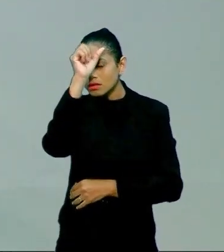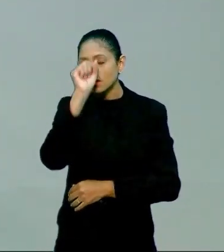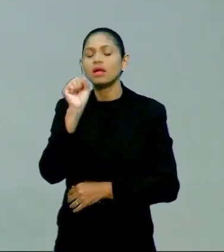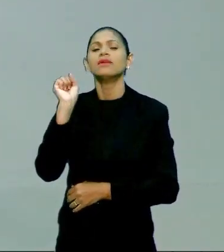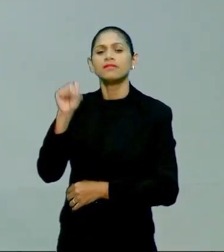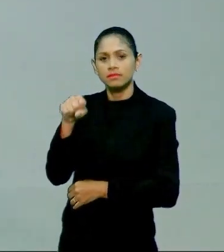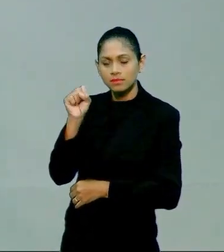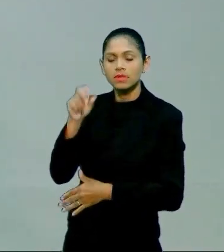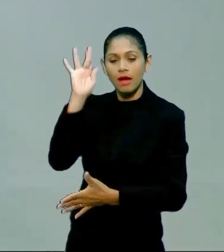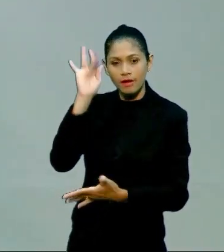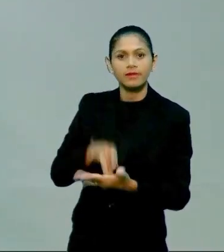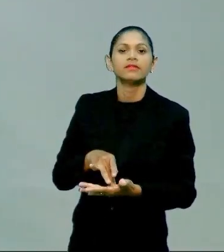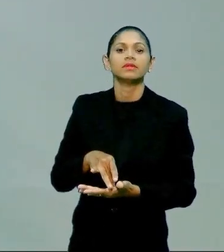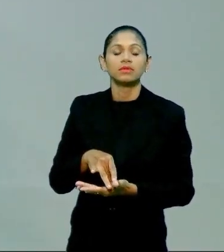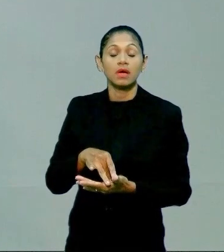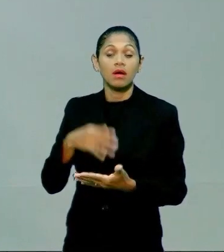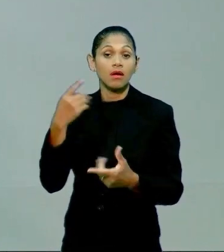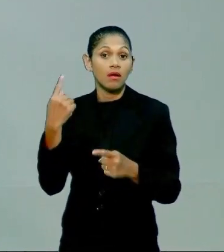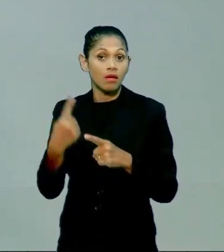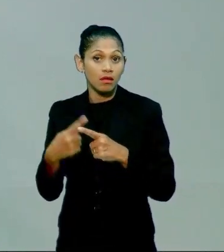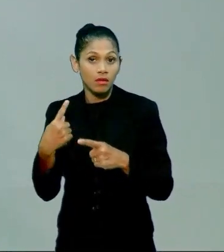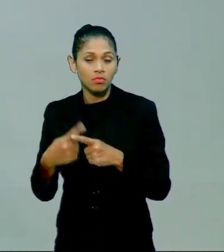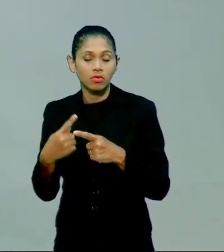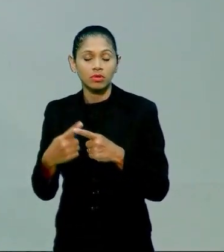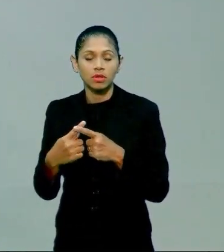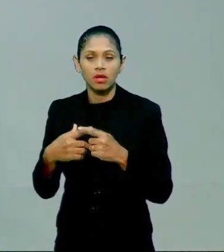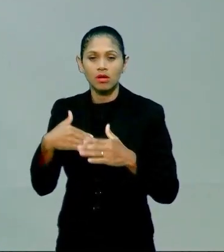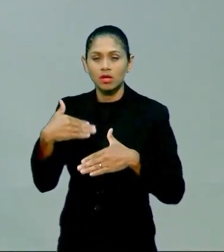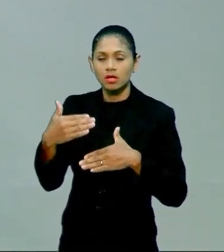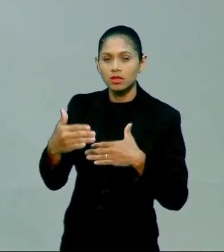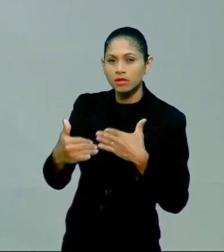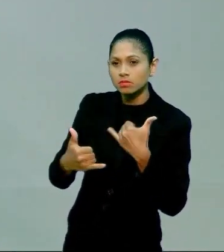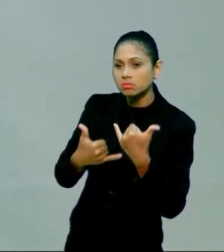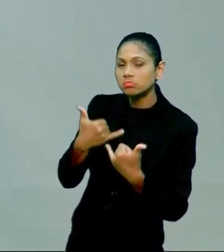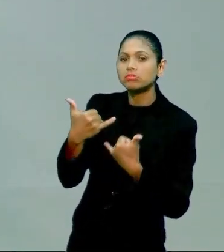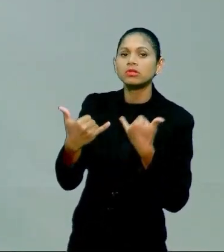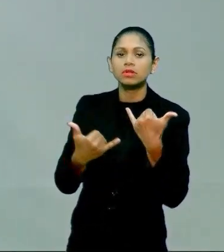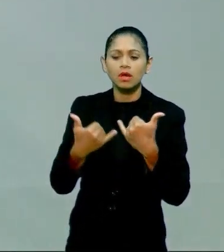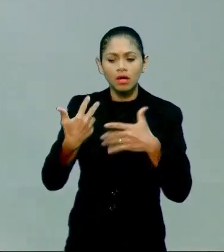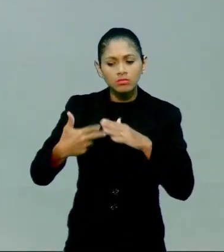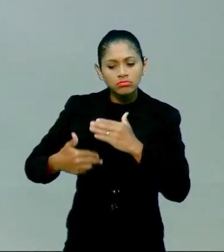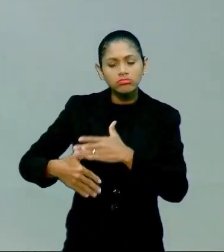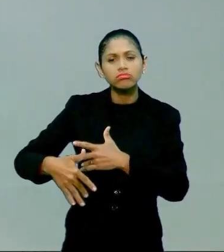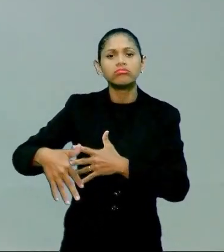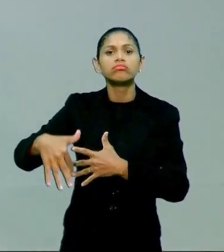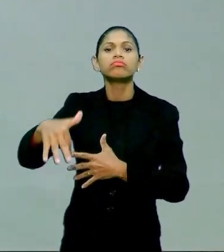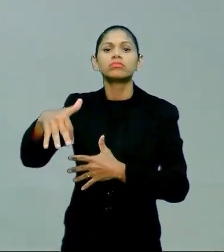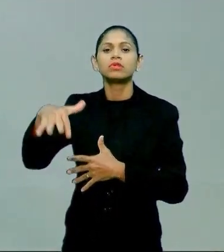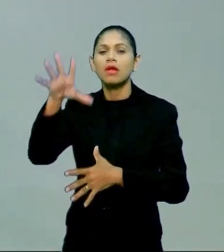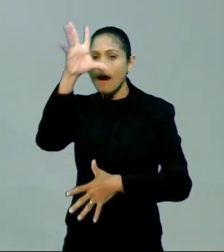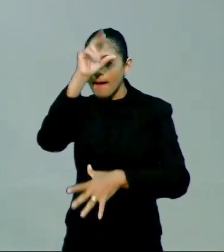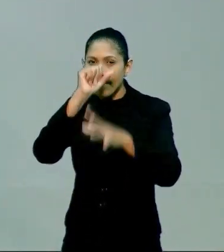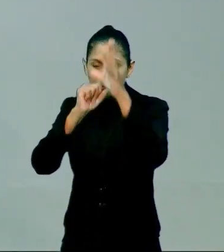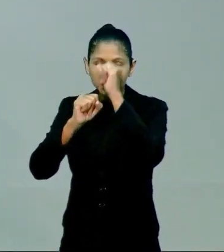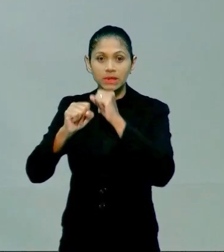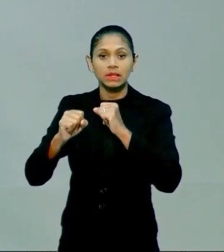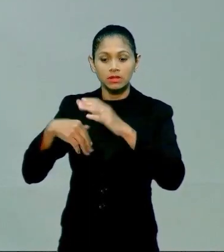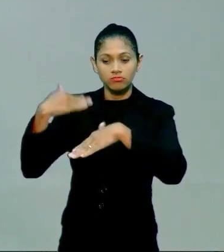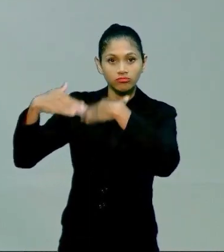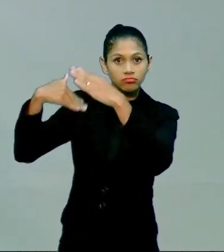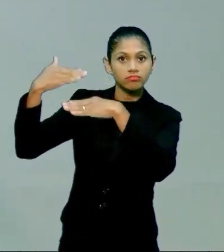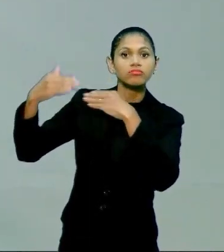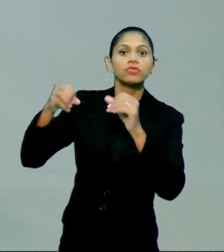vai ali brincando, mas aquilo vai gerar um resultado de conhecimento que ao longo da nossa vida a gente aplica e desenvolve tais